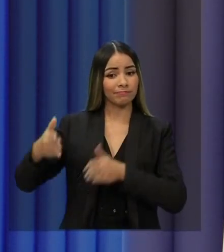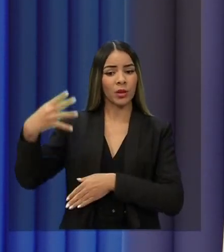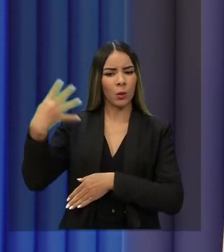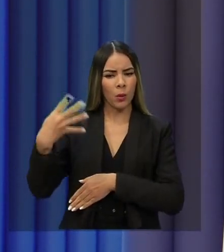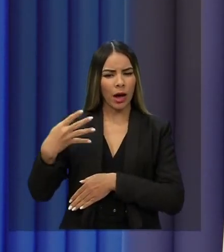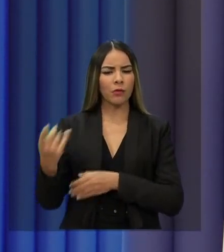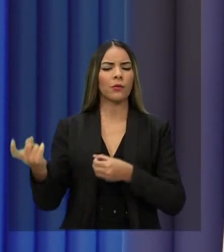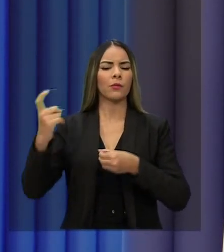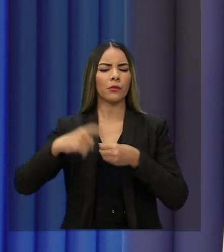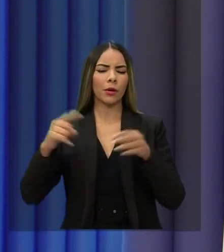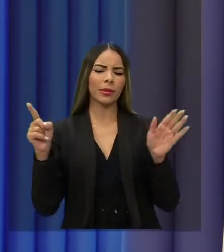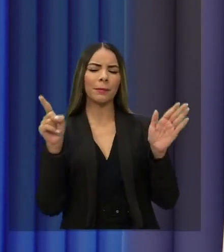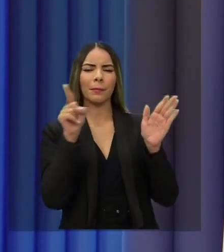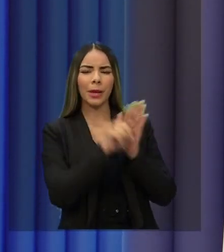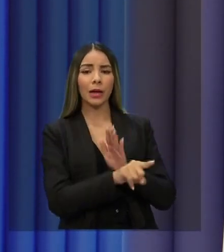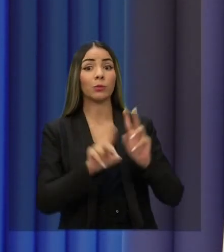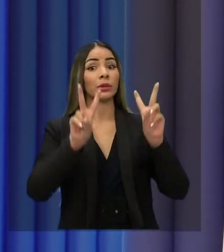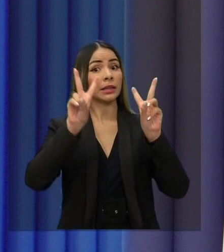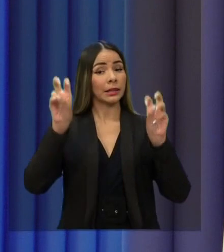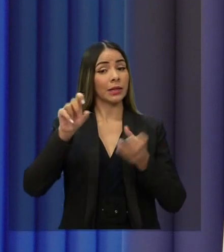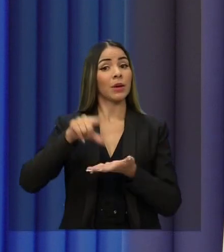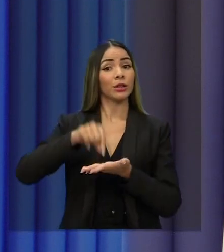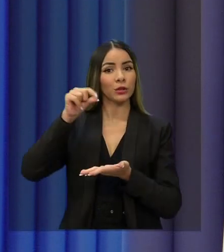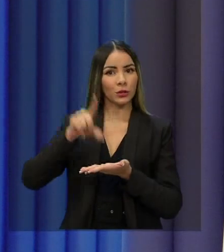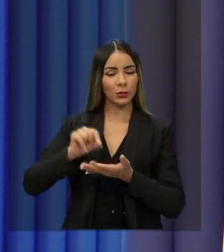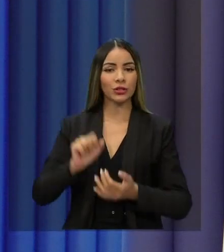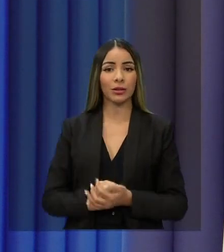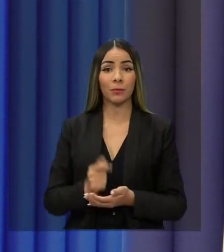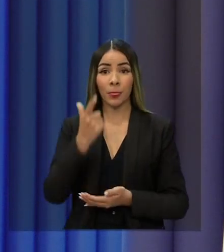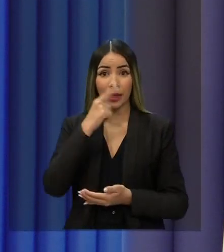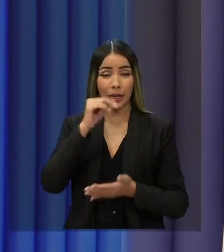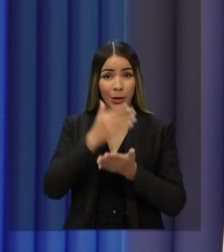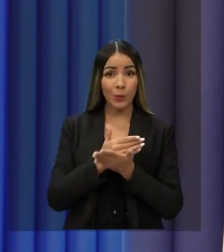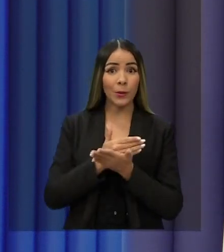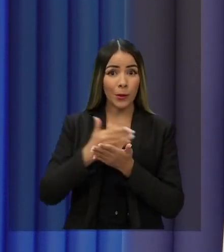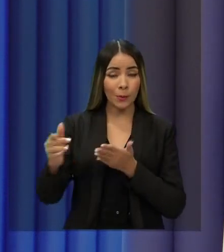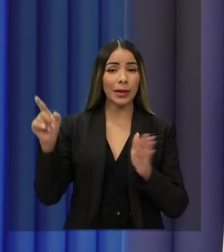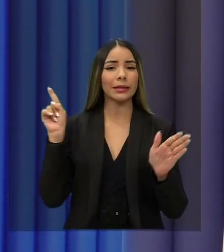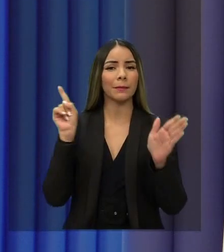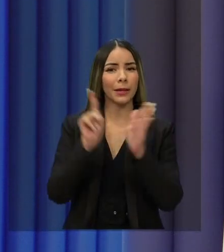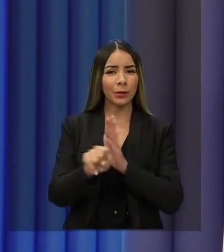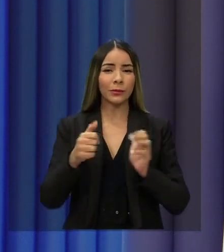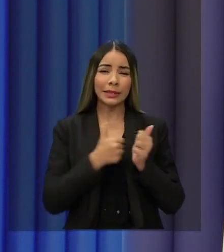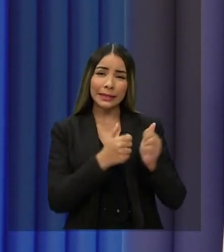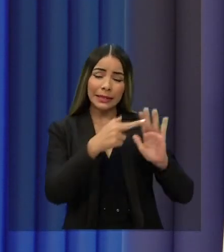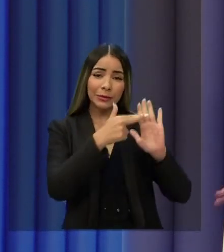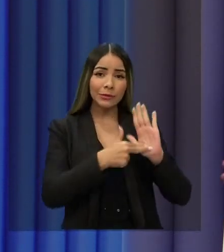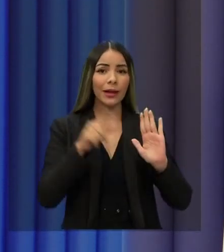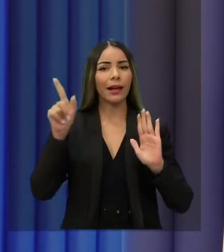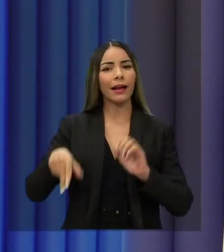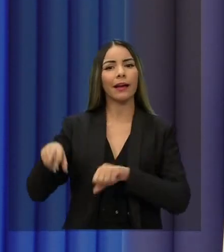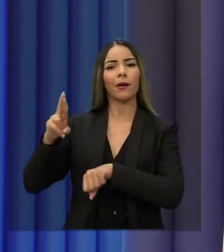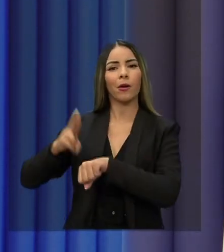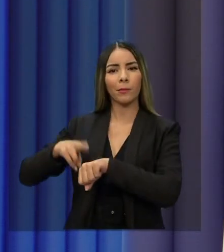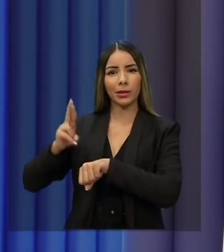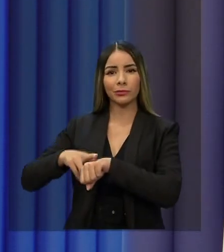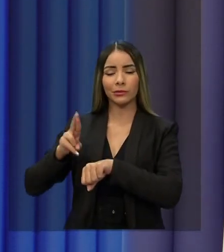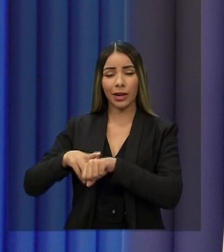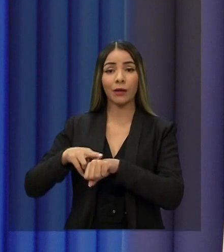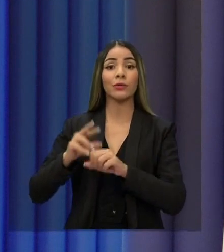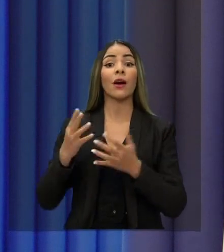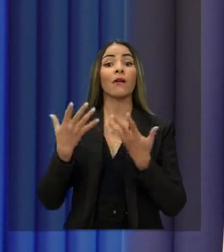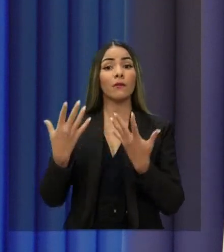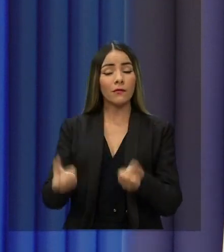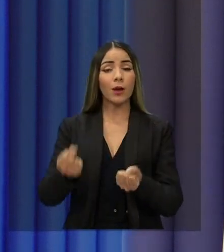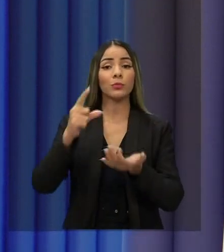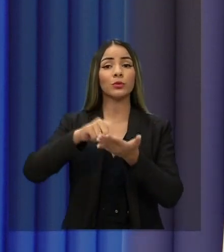perguntas a partir de temas determinados. E quem abre este bloco pelas regras é o candidato Roberto Claudio. Vamos agora sortear o